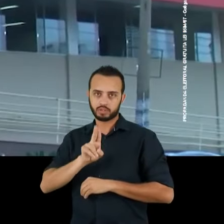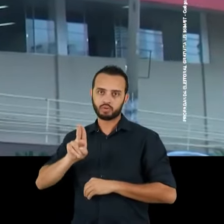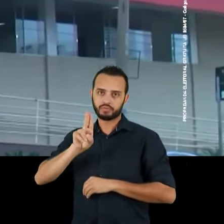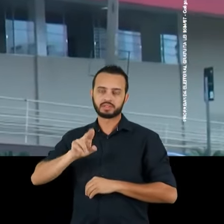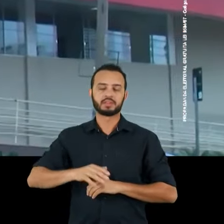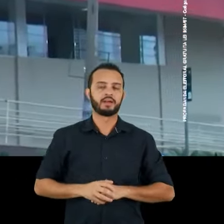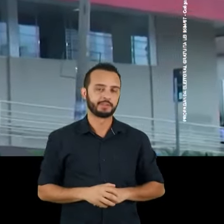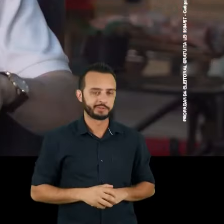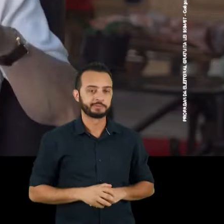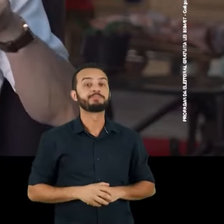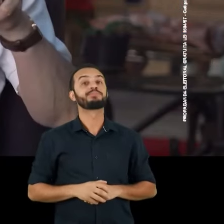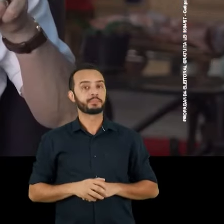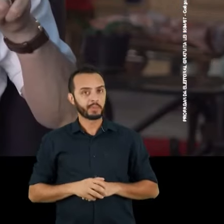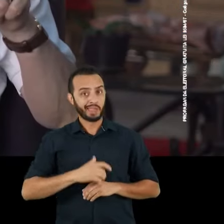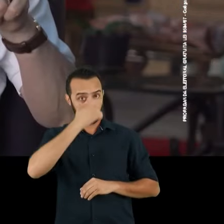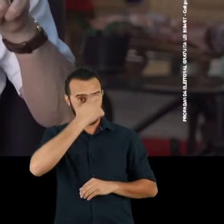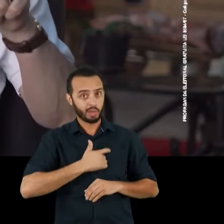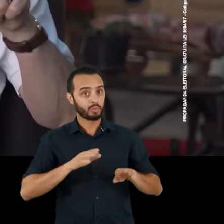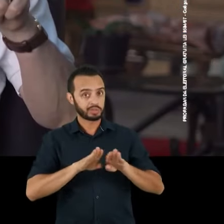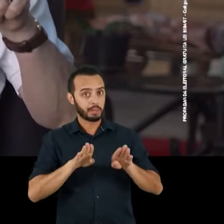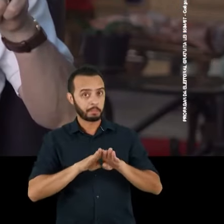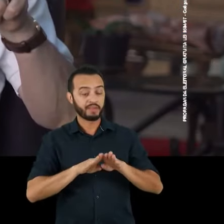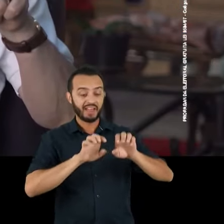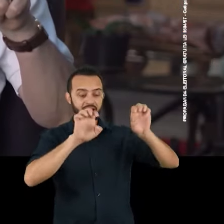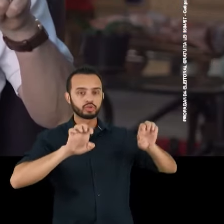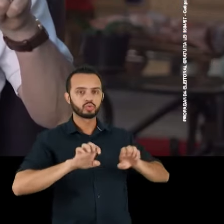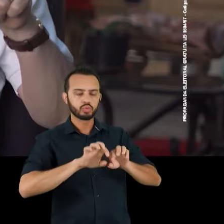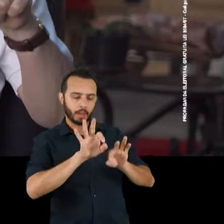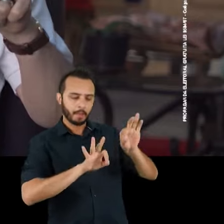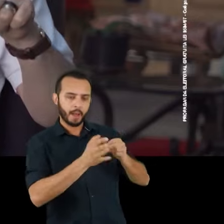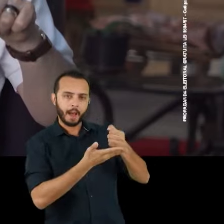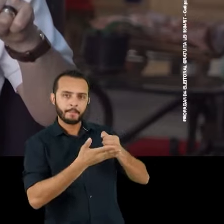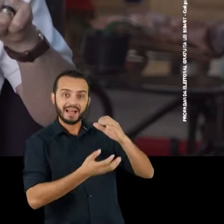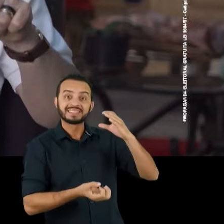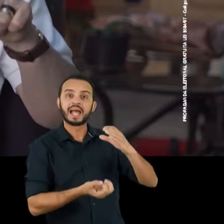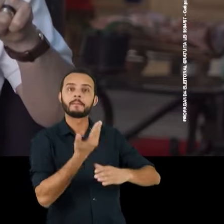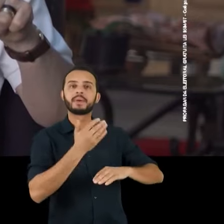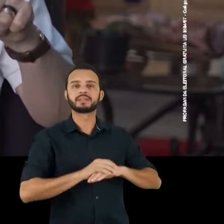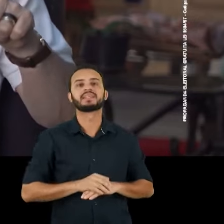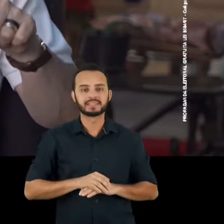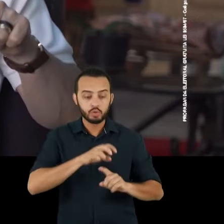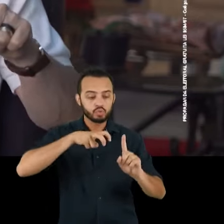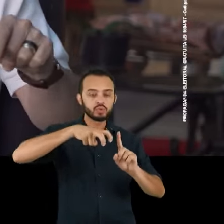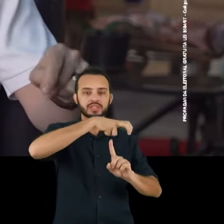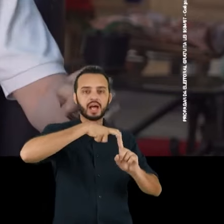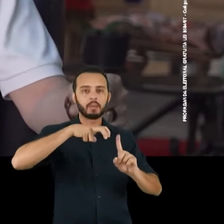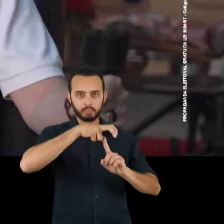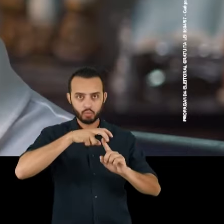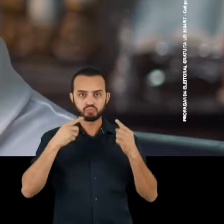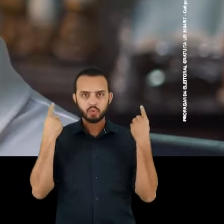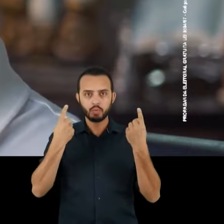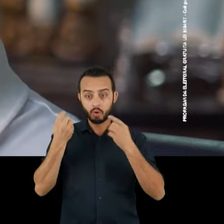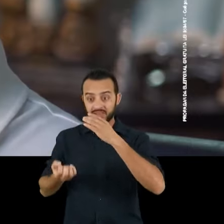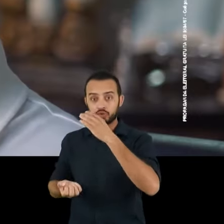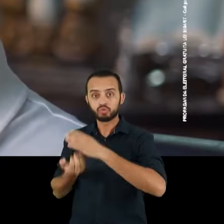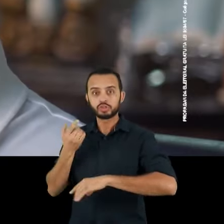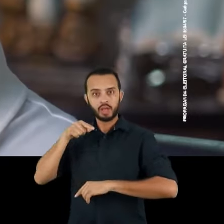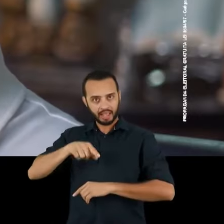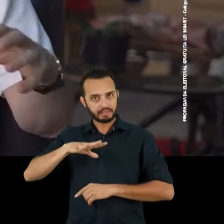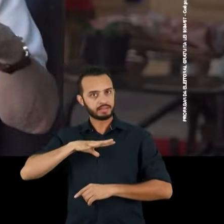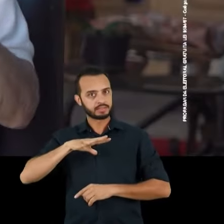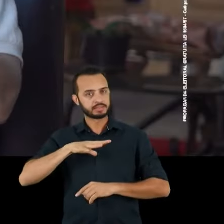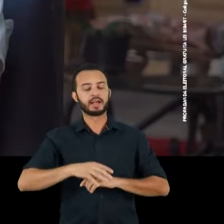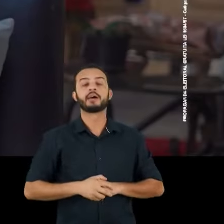universidade. Acompanhei toda a estruturação na implantação do SAMU desde as suas origens aqui no